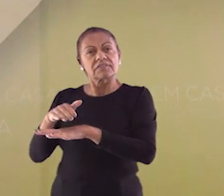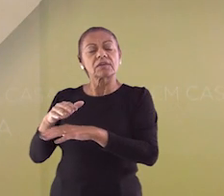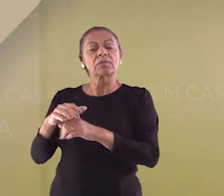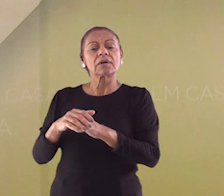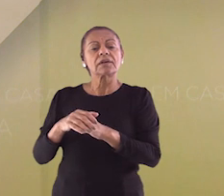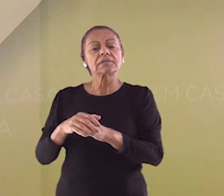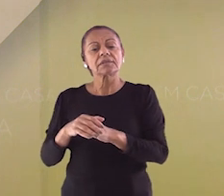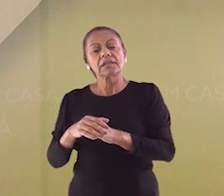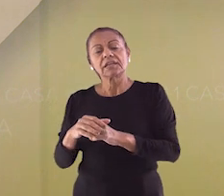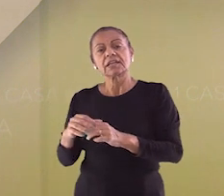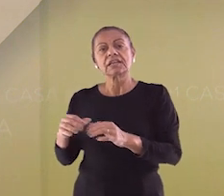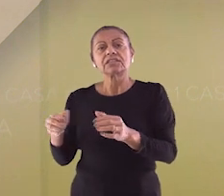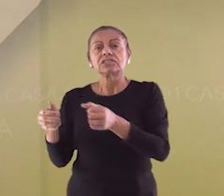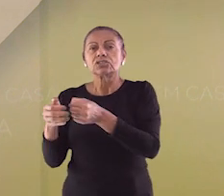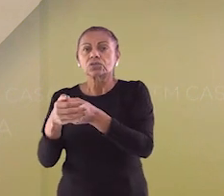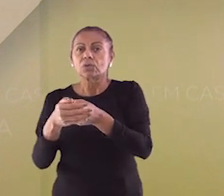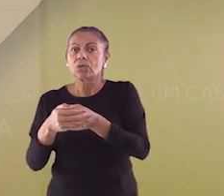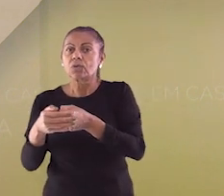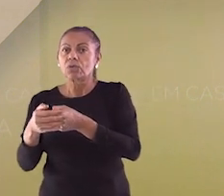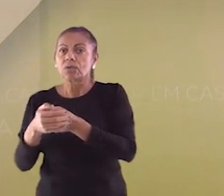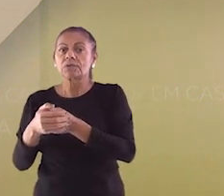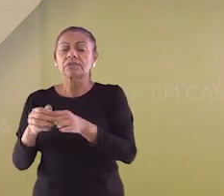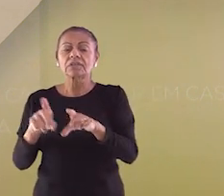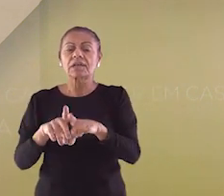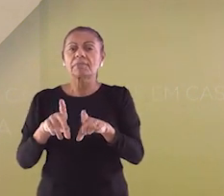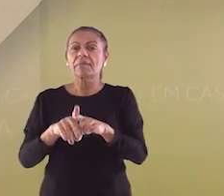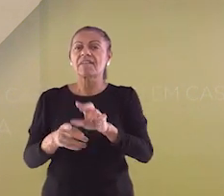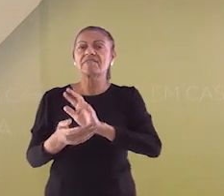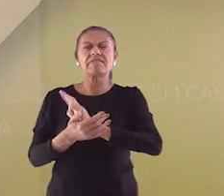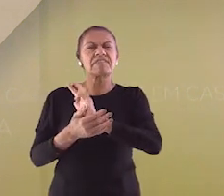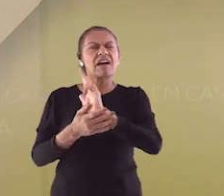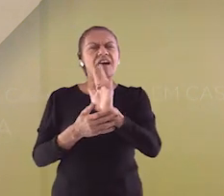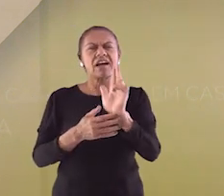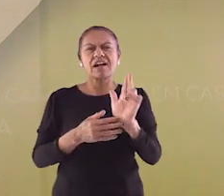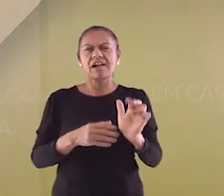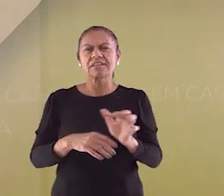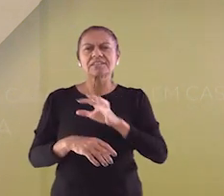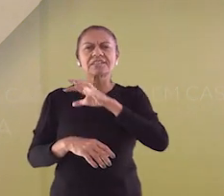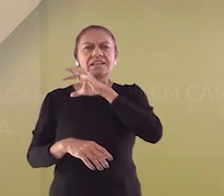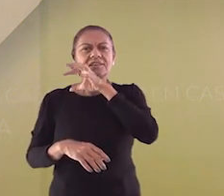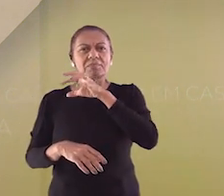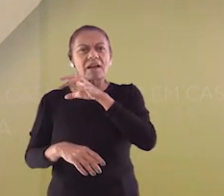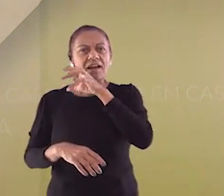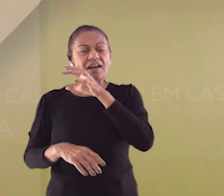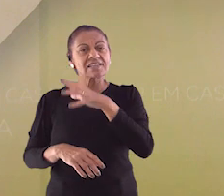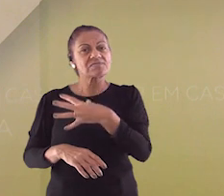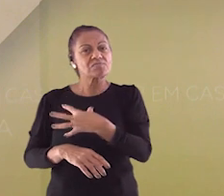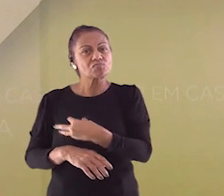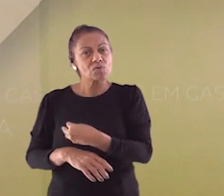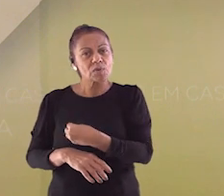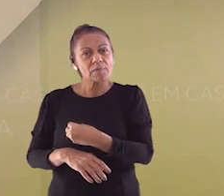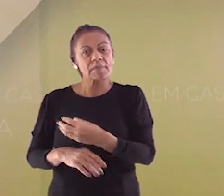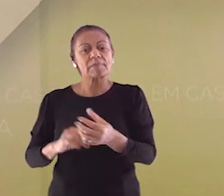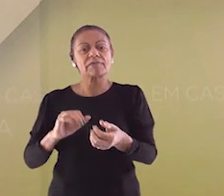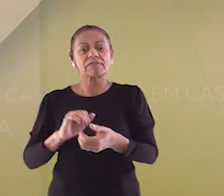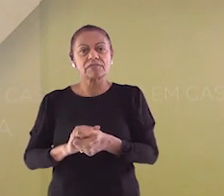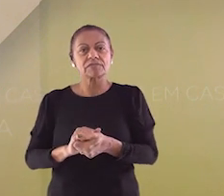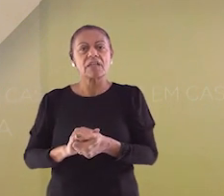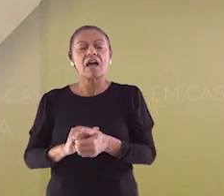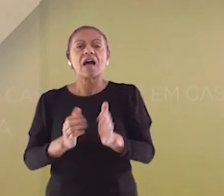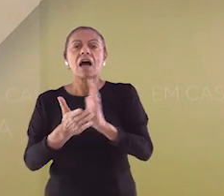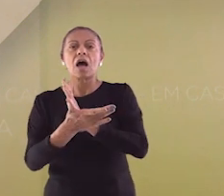maioria das vezes, por mamíferos de pequeno porte, como os camundongos, os esquilos e os